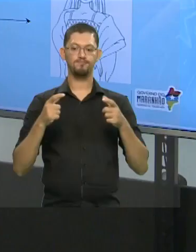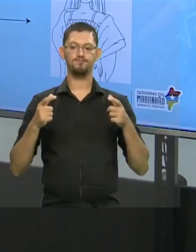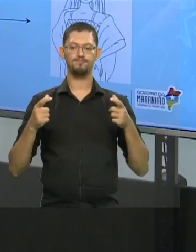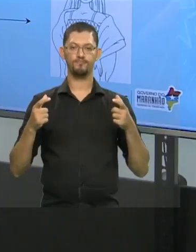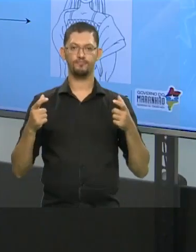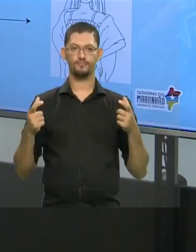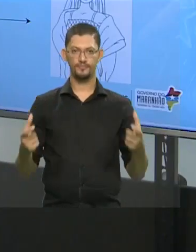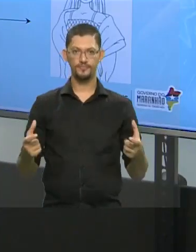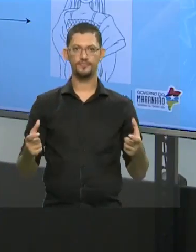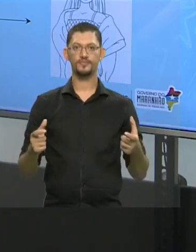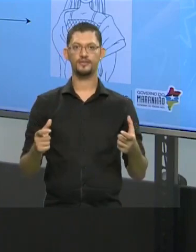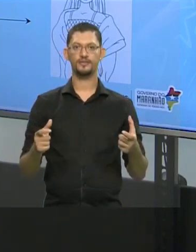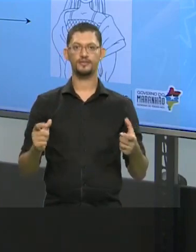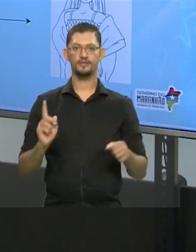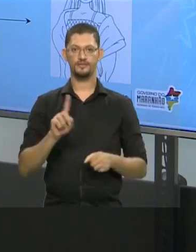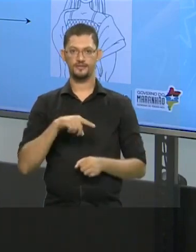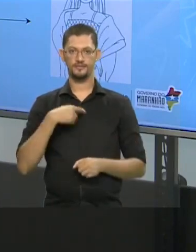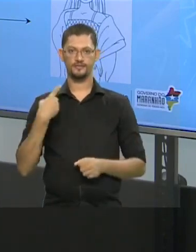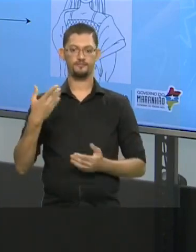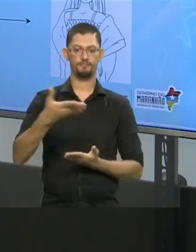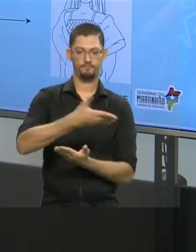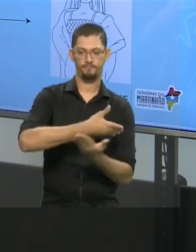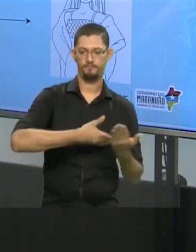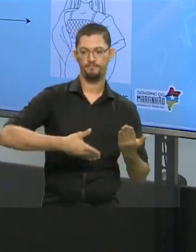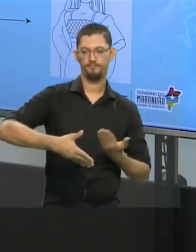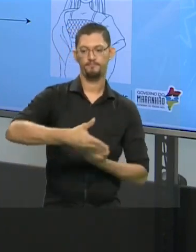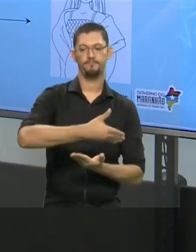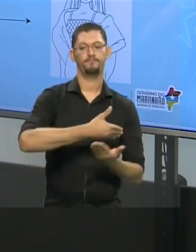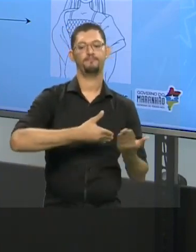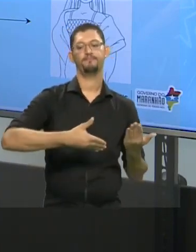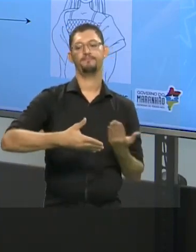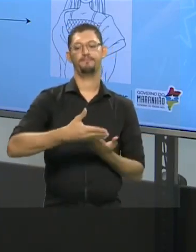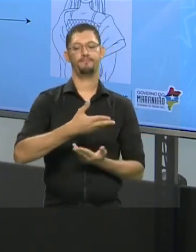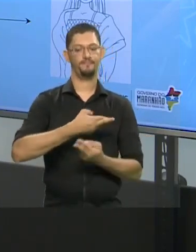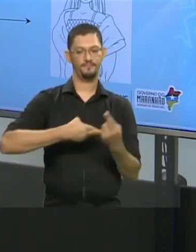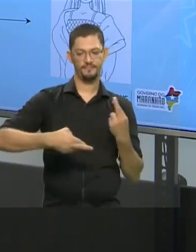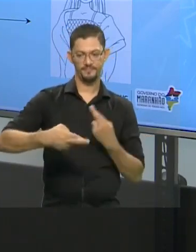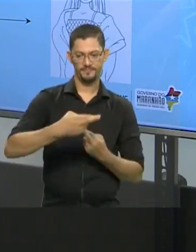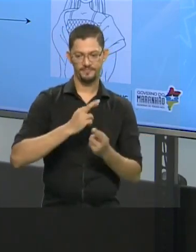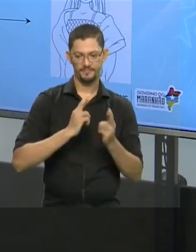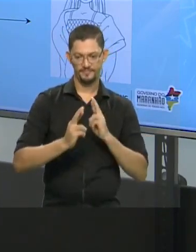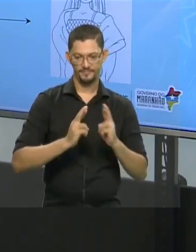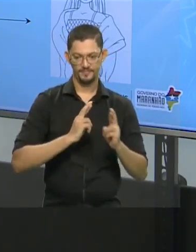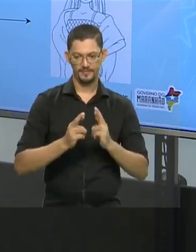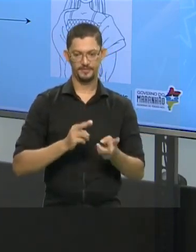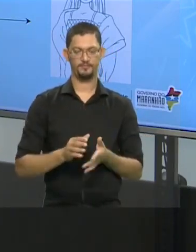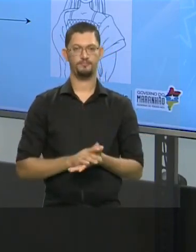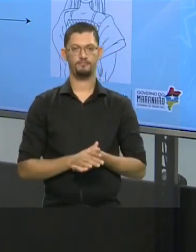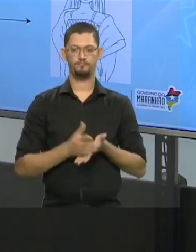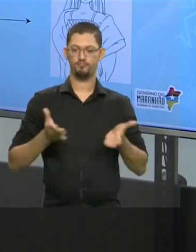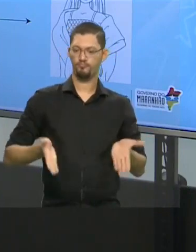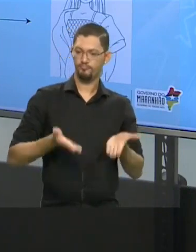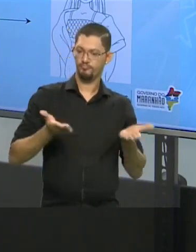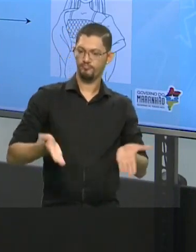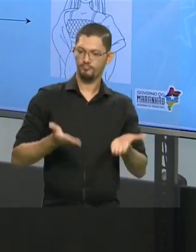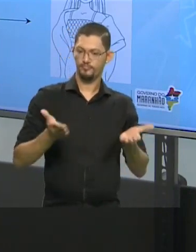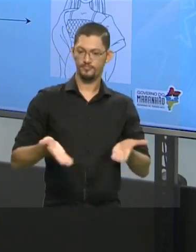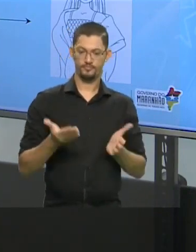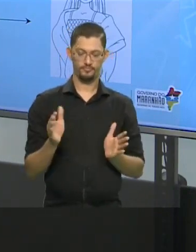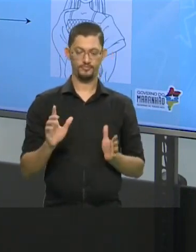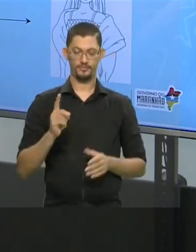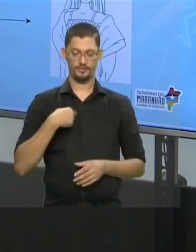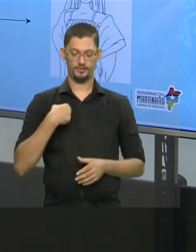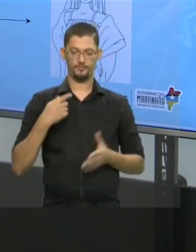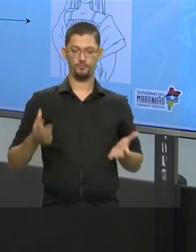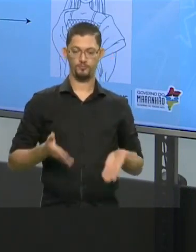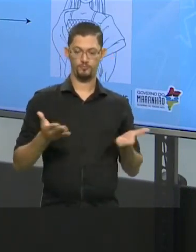ainda mais a nossa rede de relacionamentos e os estímulos que vêm até nós